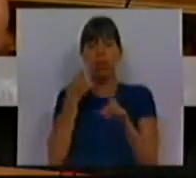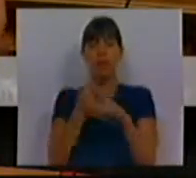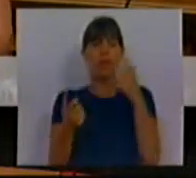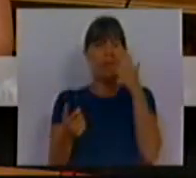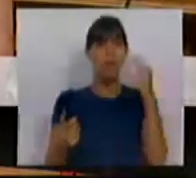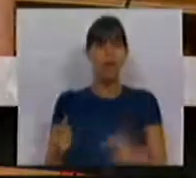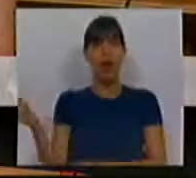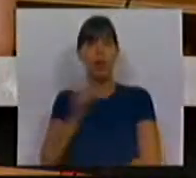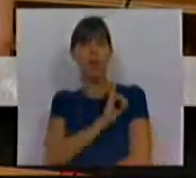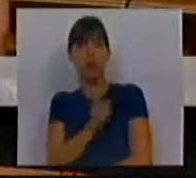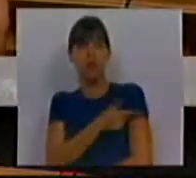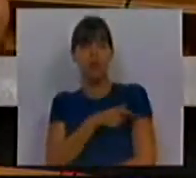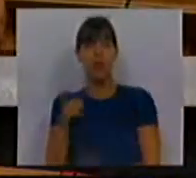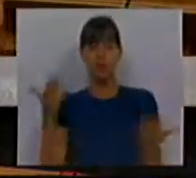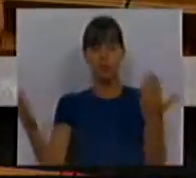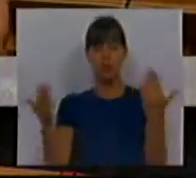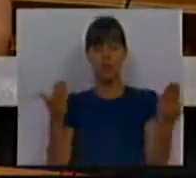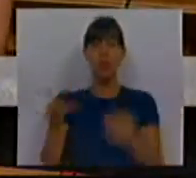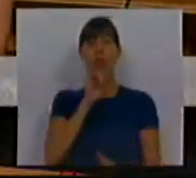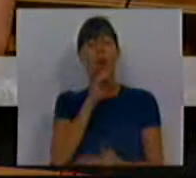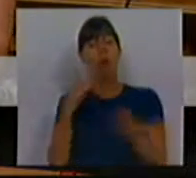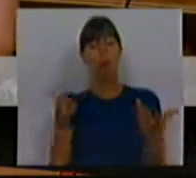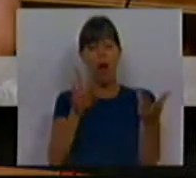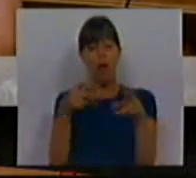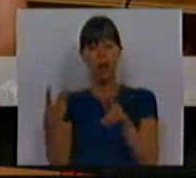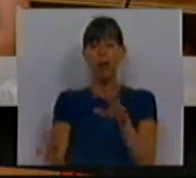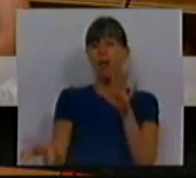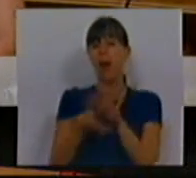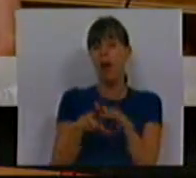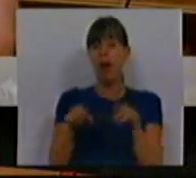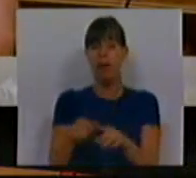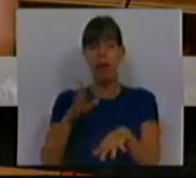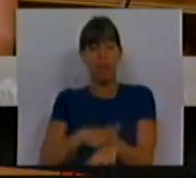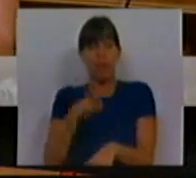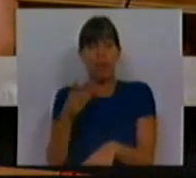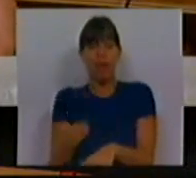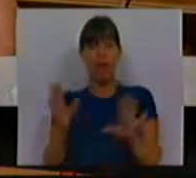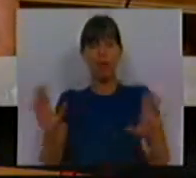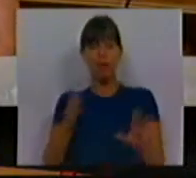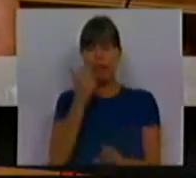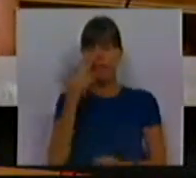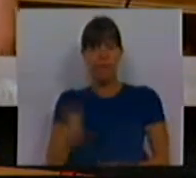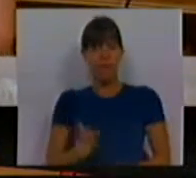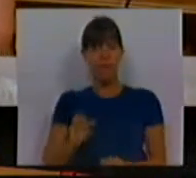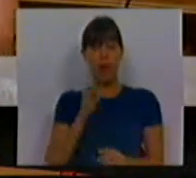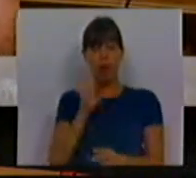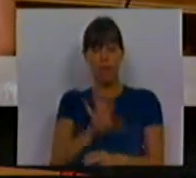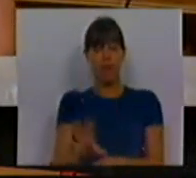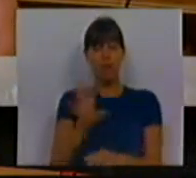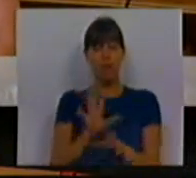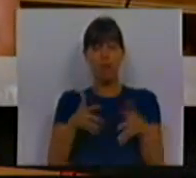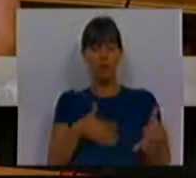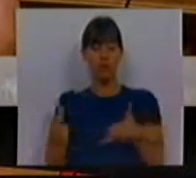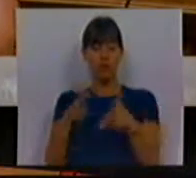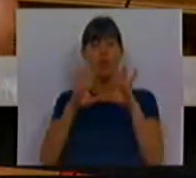fracos e os poderosos. A oportunidade desta alteração à lei é tardia e é fraca na sua abrangência e na sua